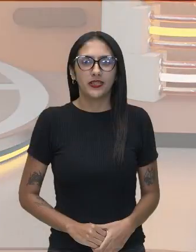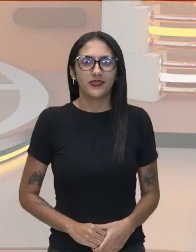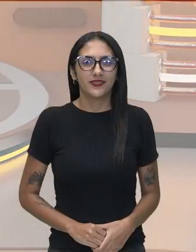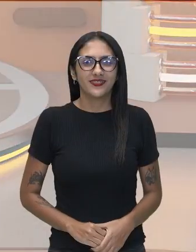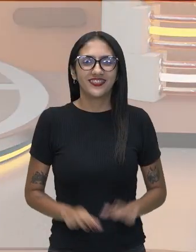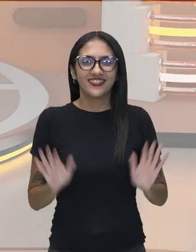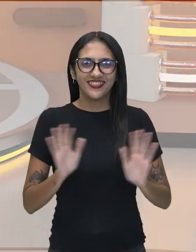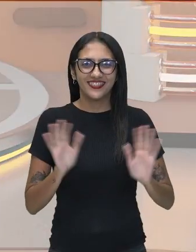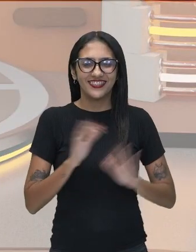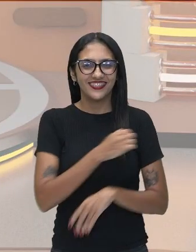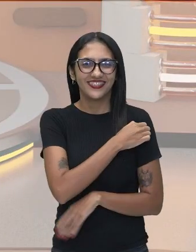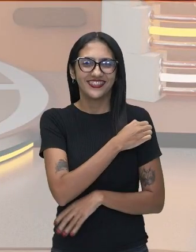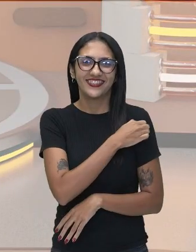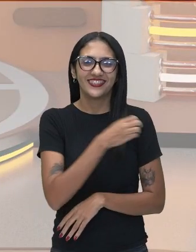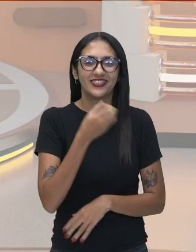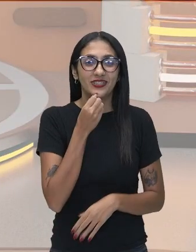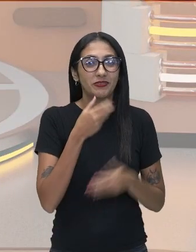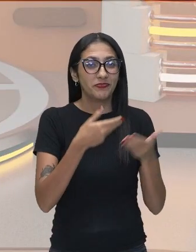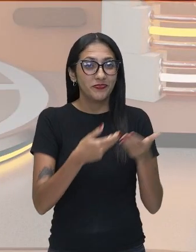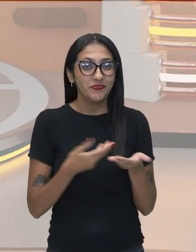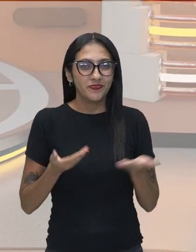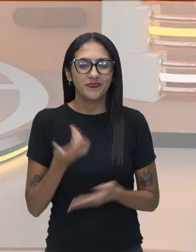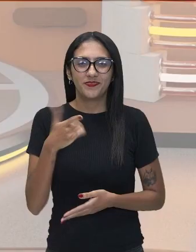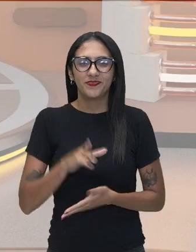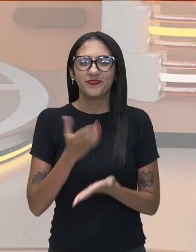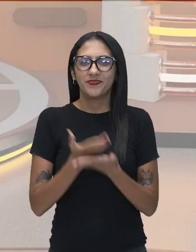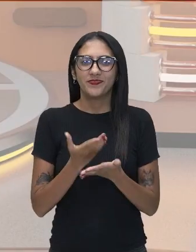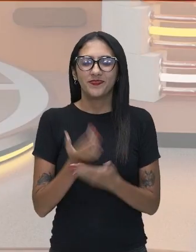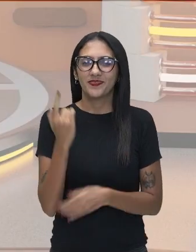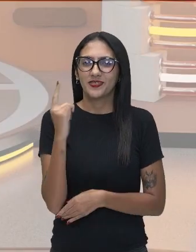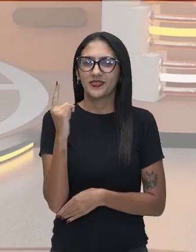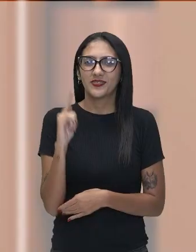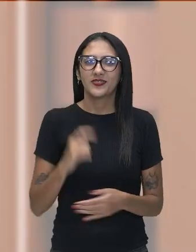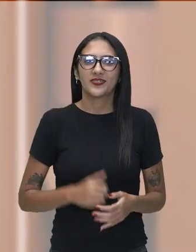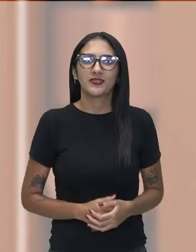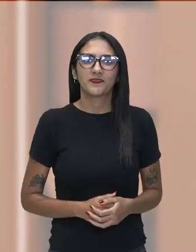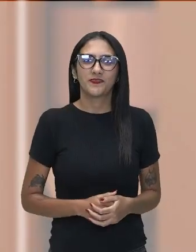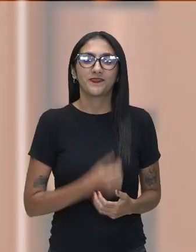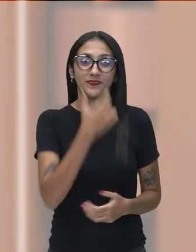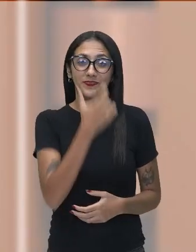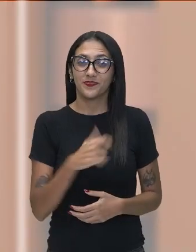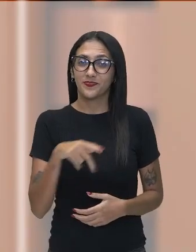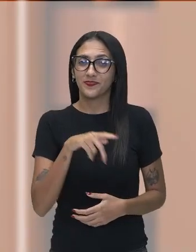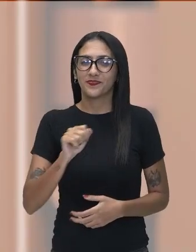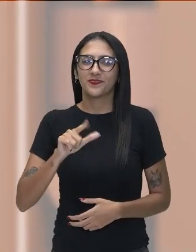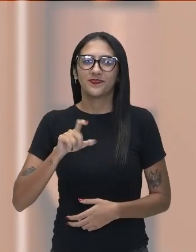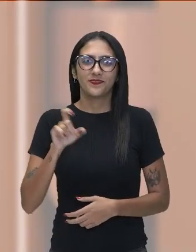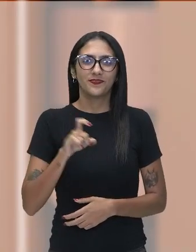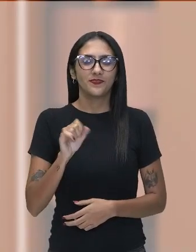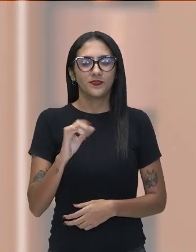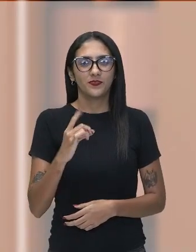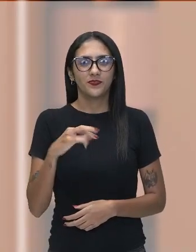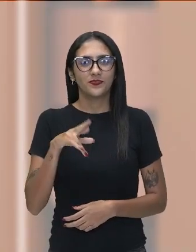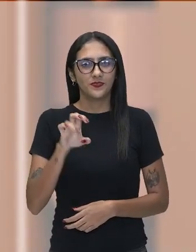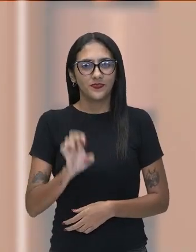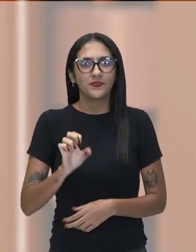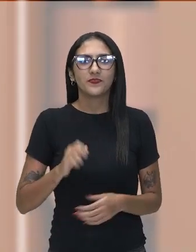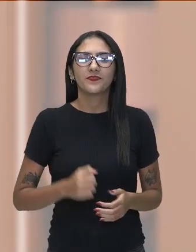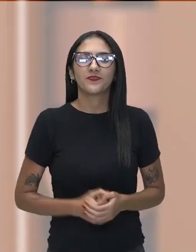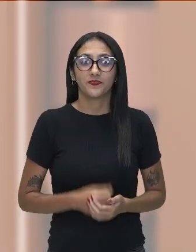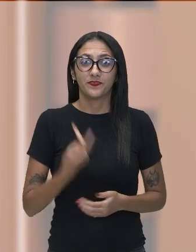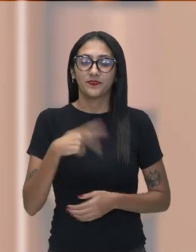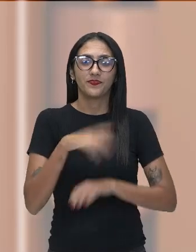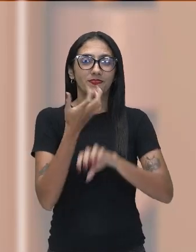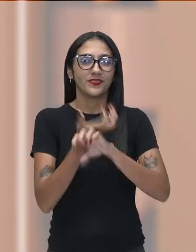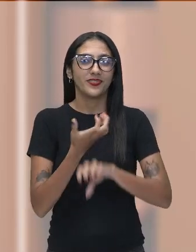Olá, então, sejam muito bem-vindos a mais uma aula de geografia. Eu sou o professor Alexandre Donato, desta que é